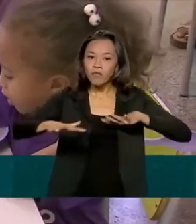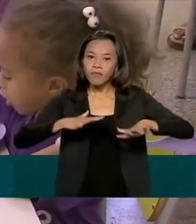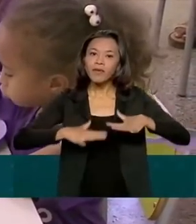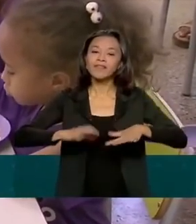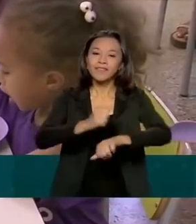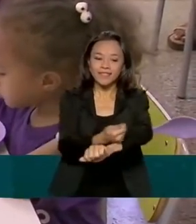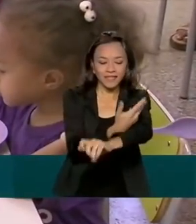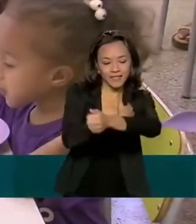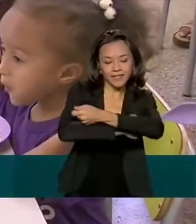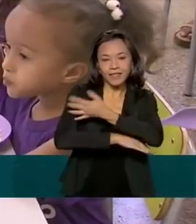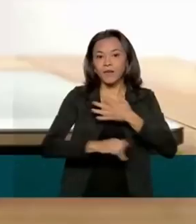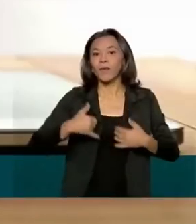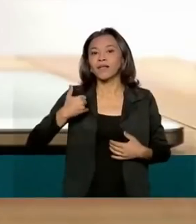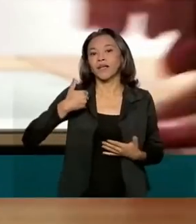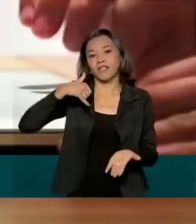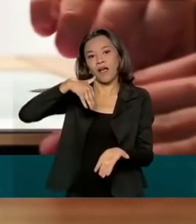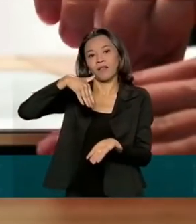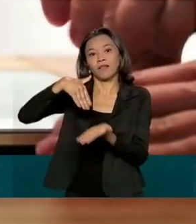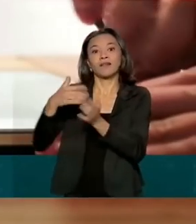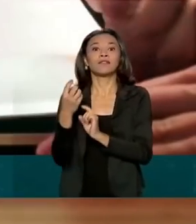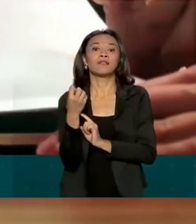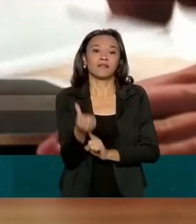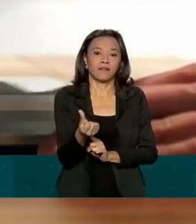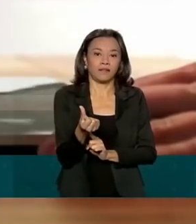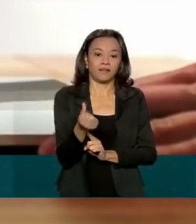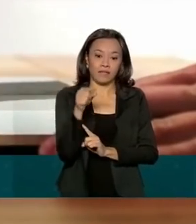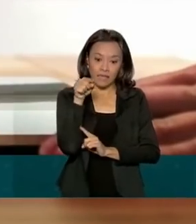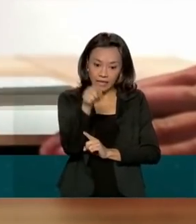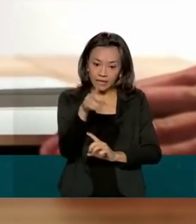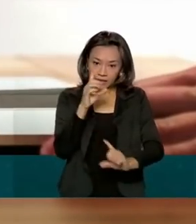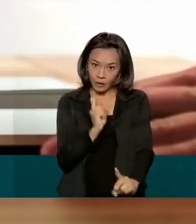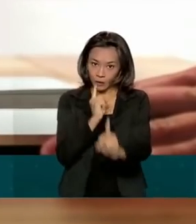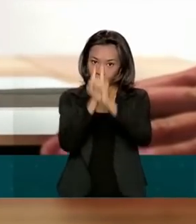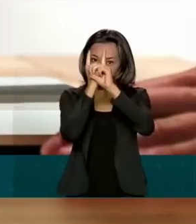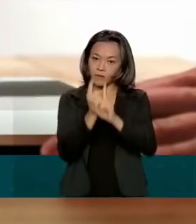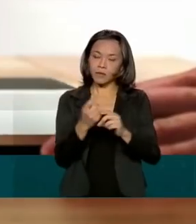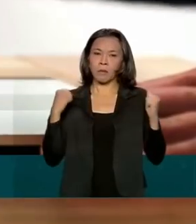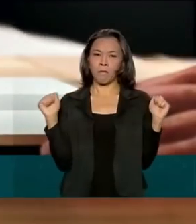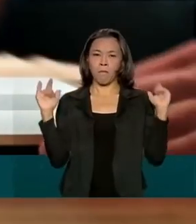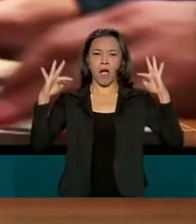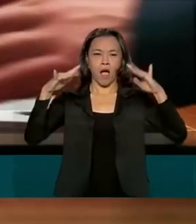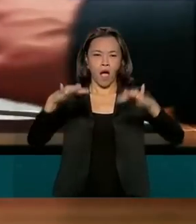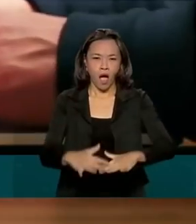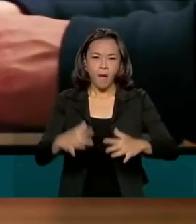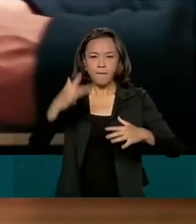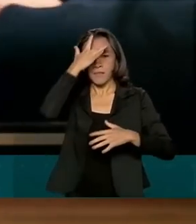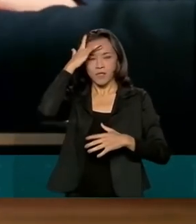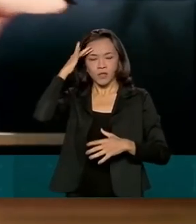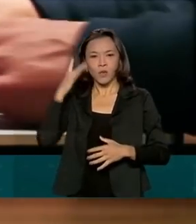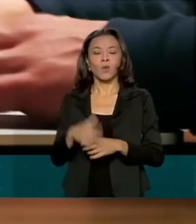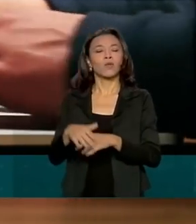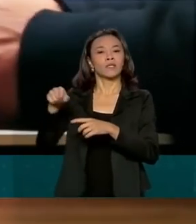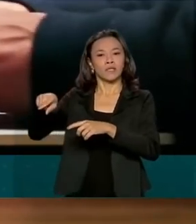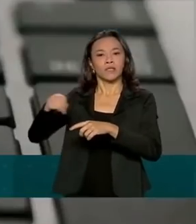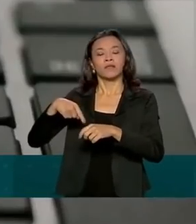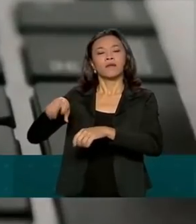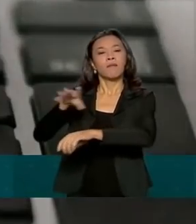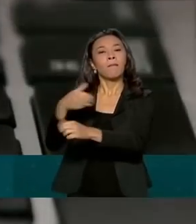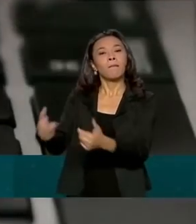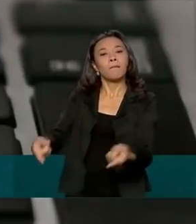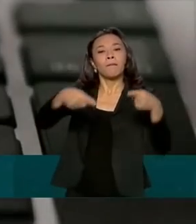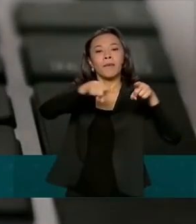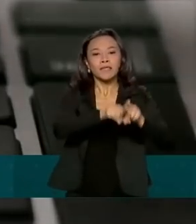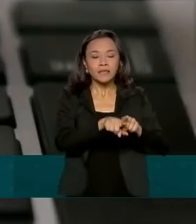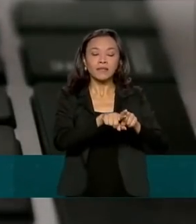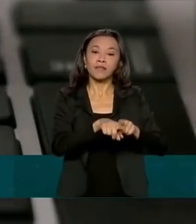até os seis anos. Neste primeiro momento da jornada online, participam supervisores, visitadores e parceiros do